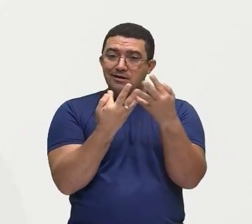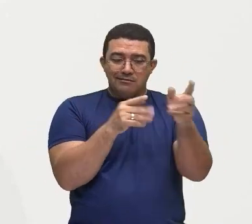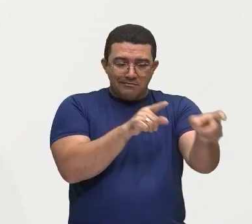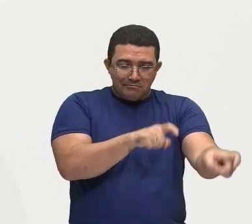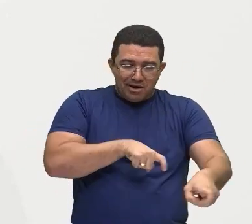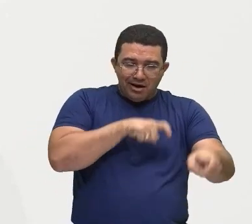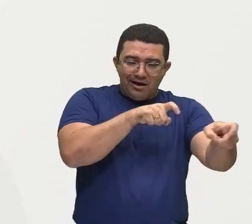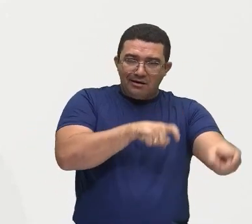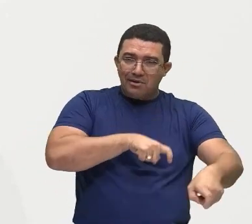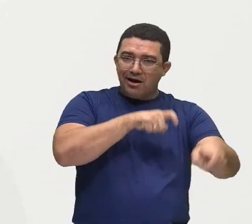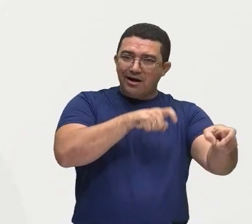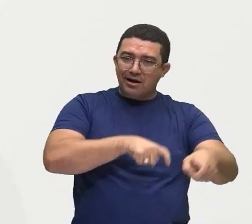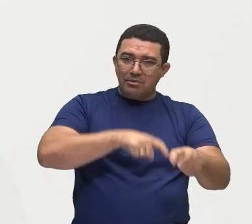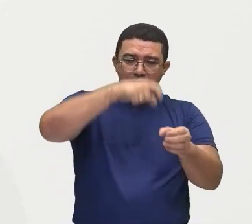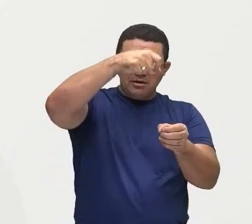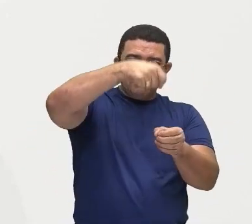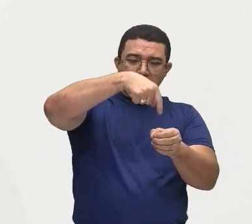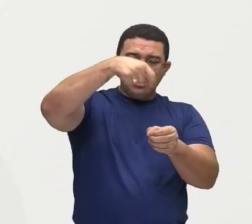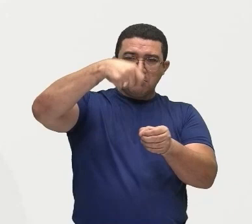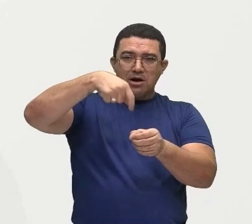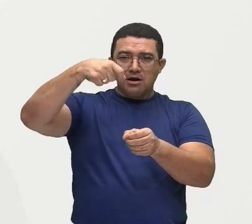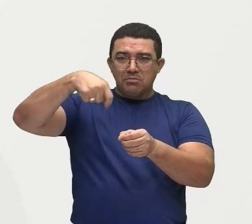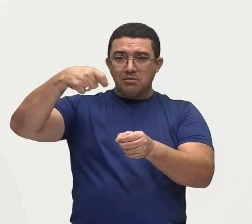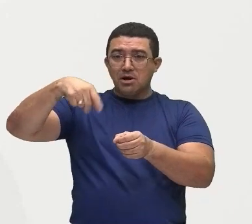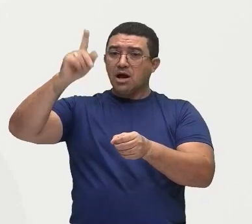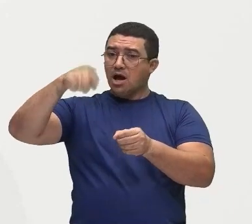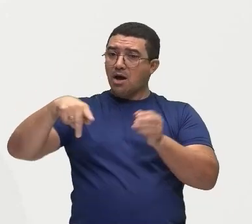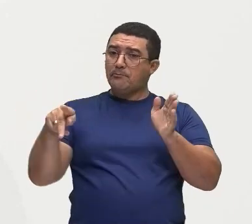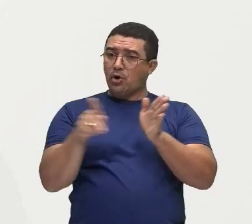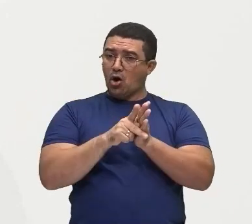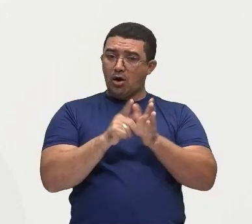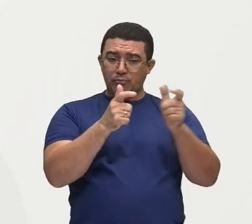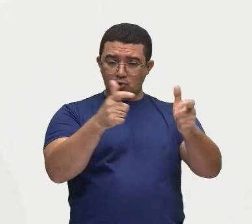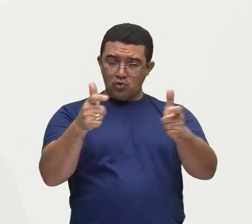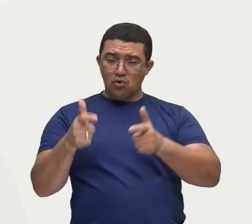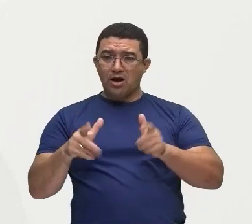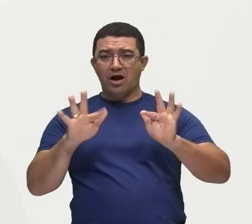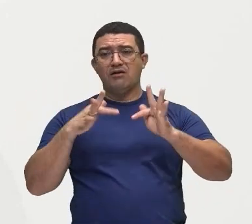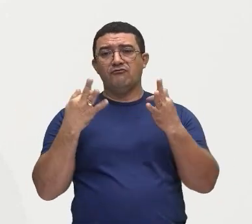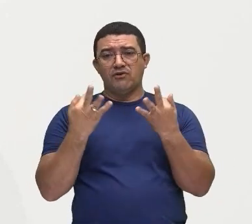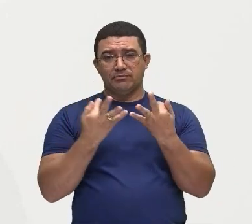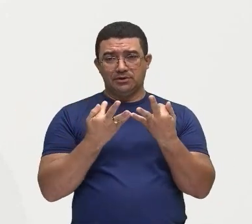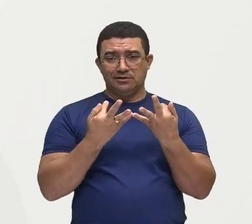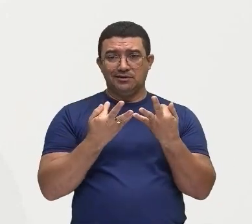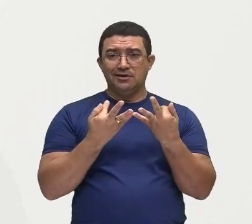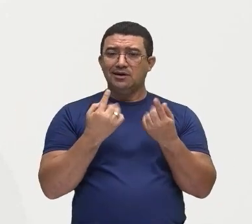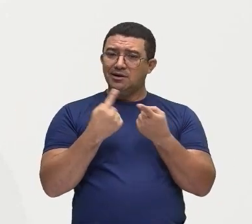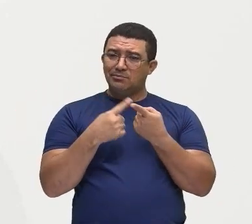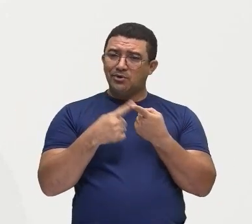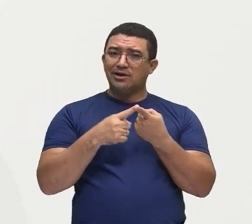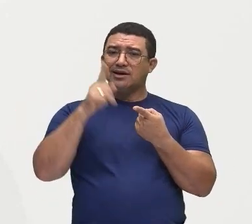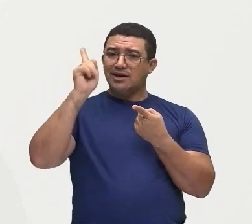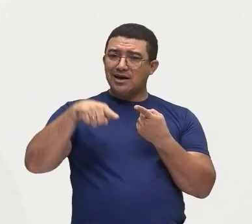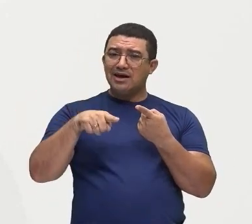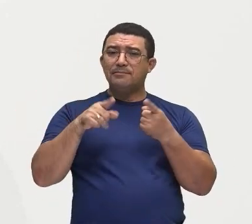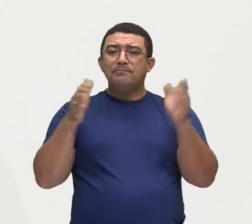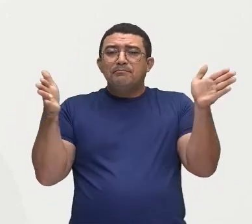que vão abastecer o mercado, gente, local, né? Diferentemente dos latifúndios, que ele já vai